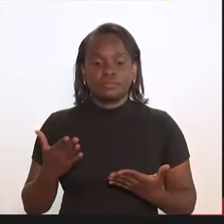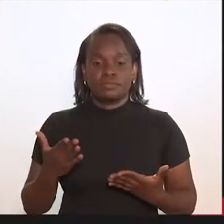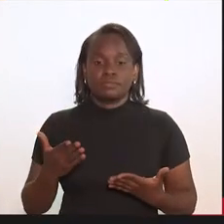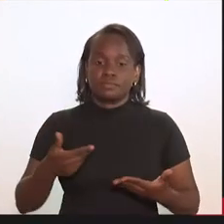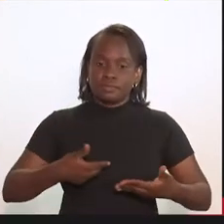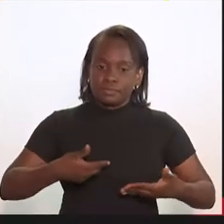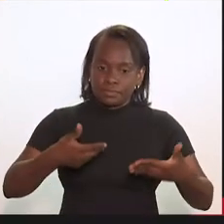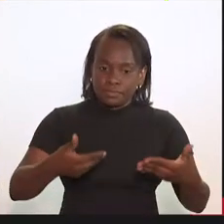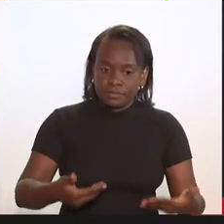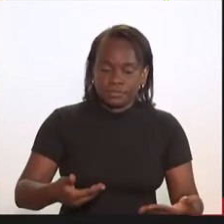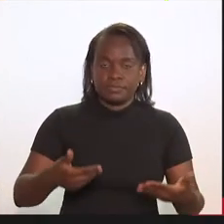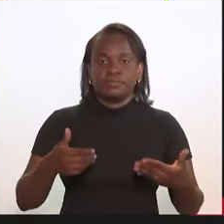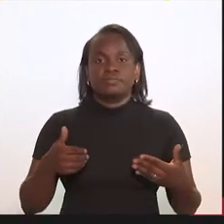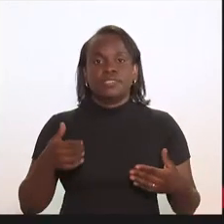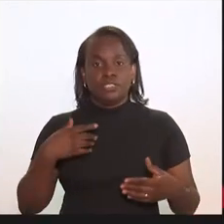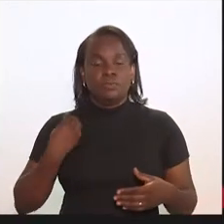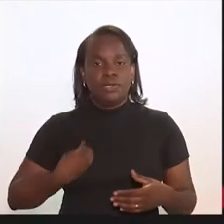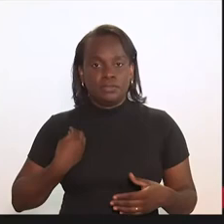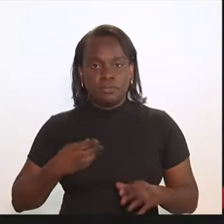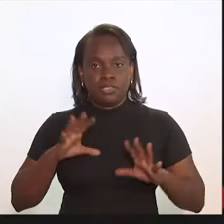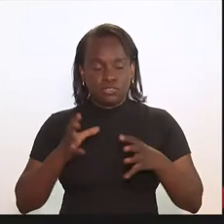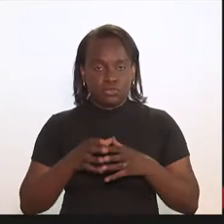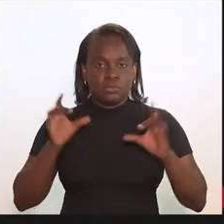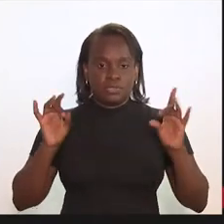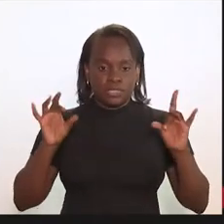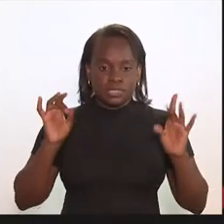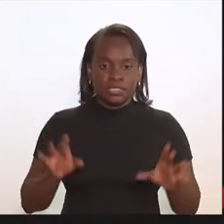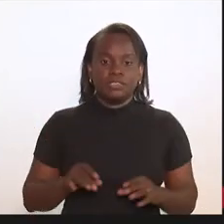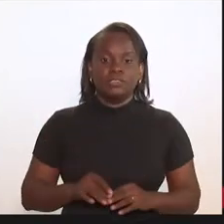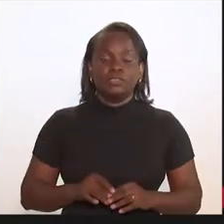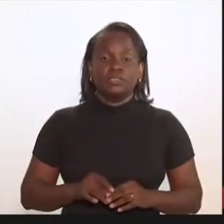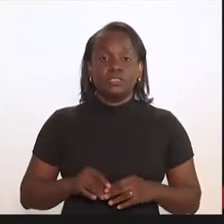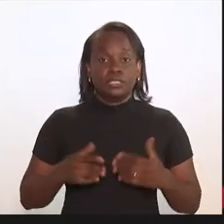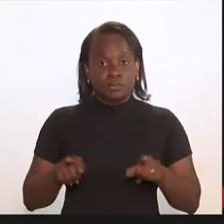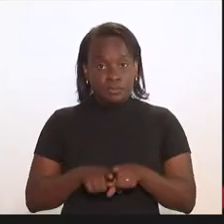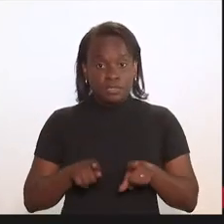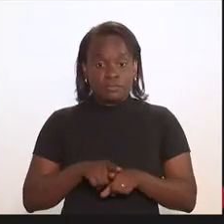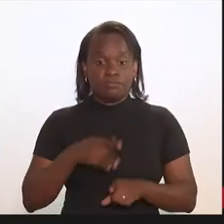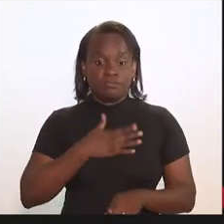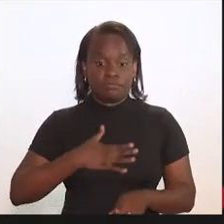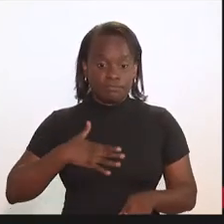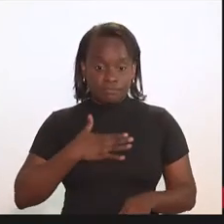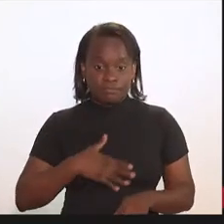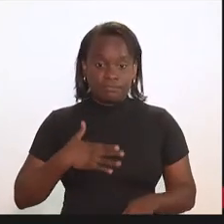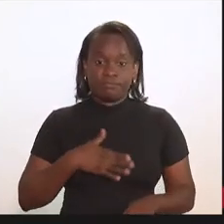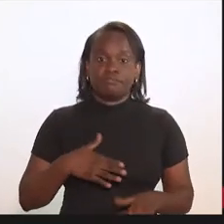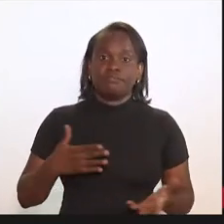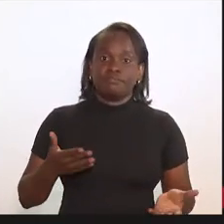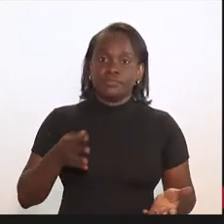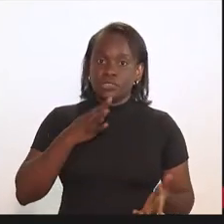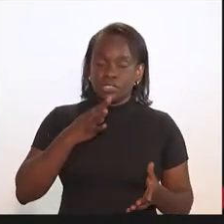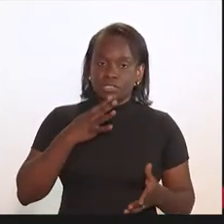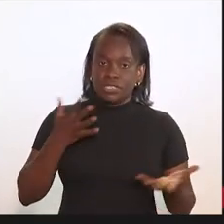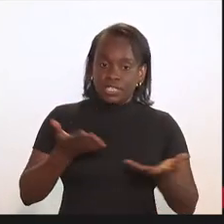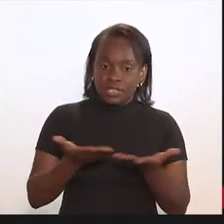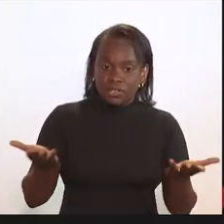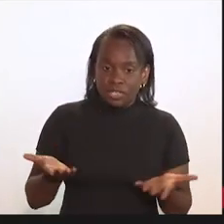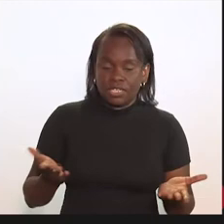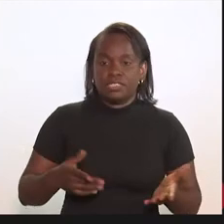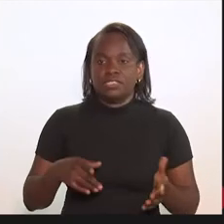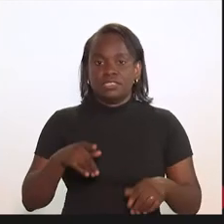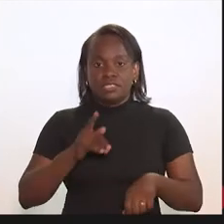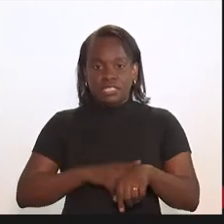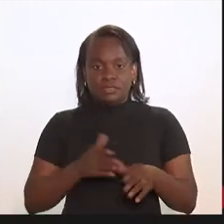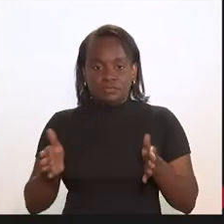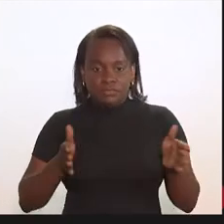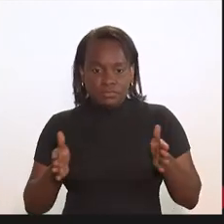pelo convite de poder participar dessa comissão. É prazer estar te conhecendo na legislatura e eu tenho